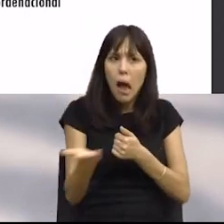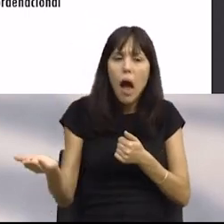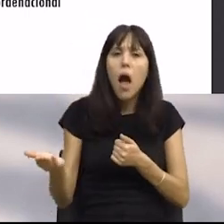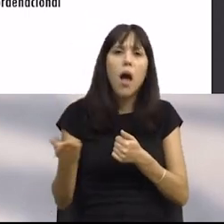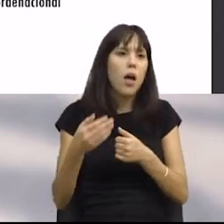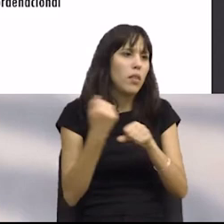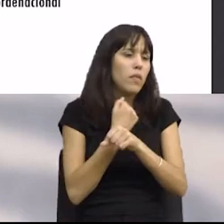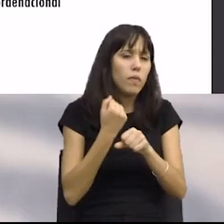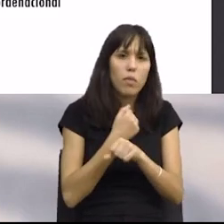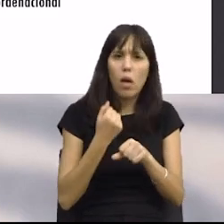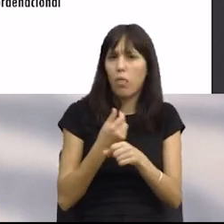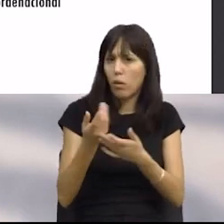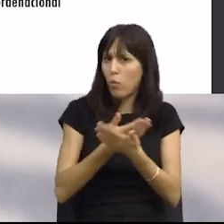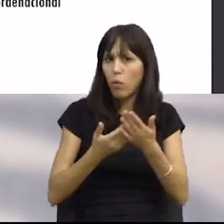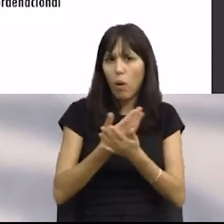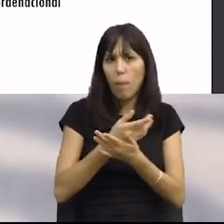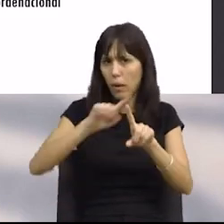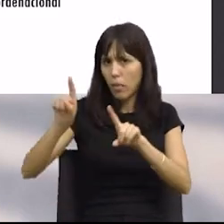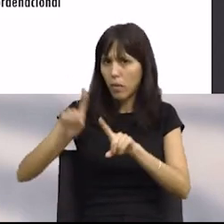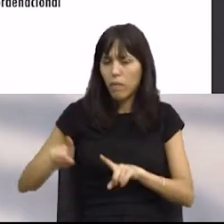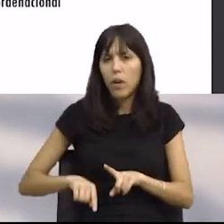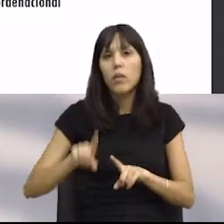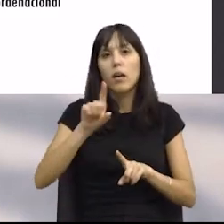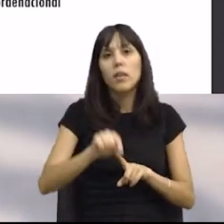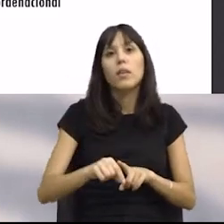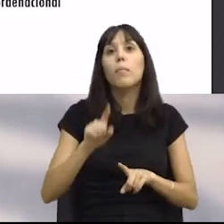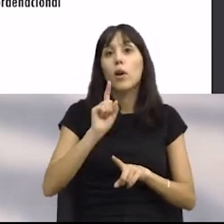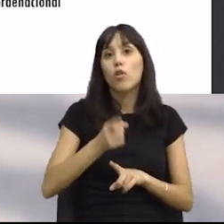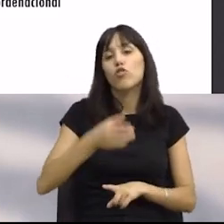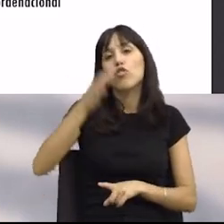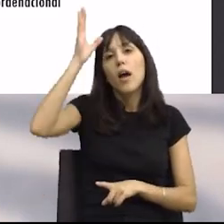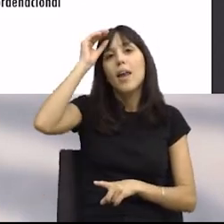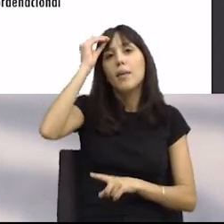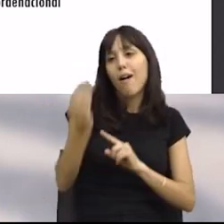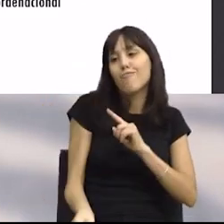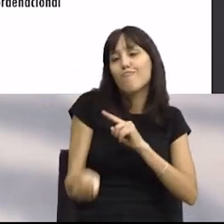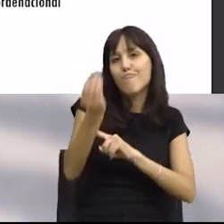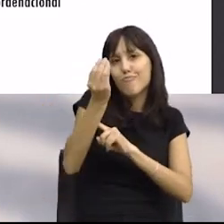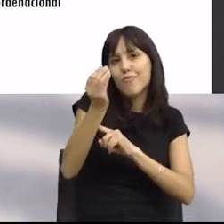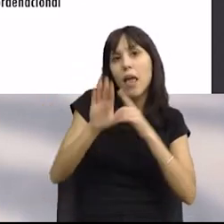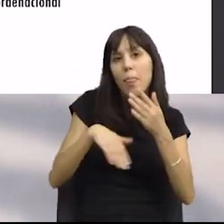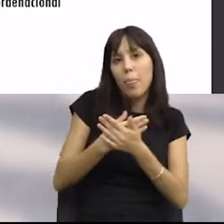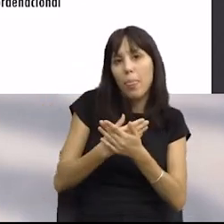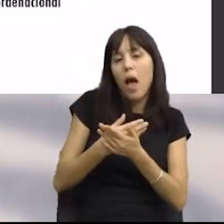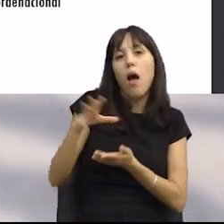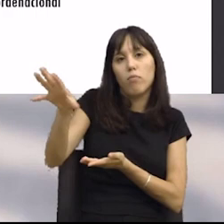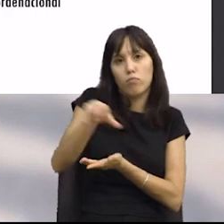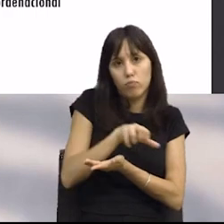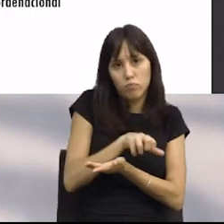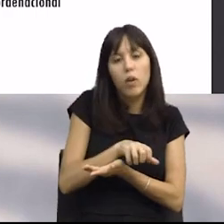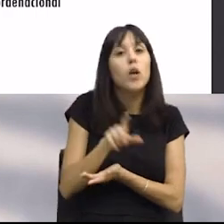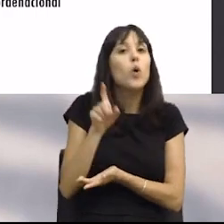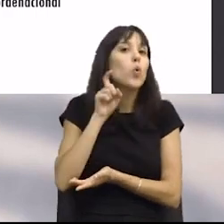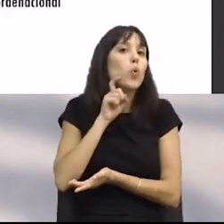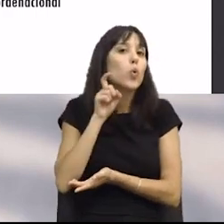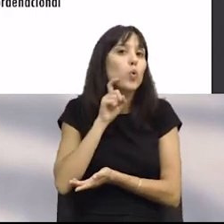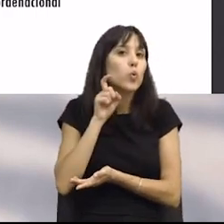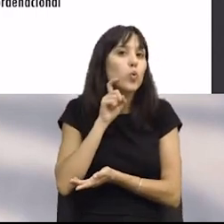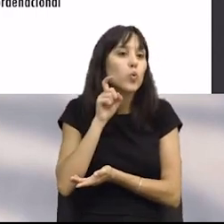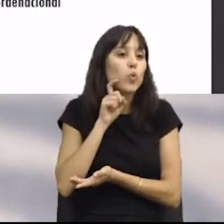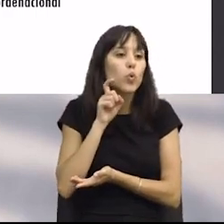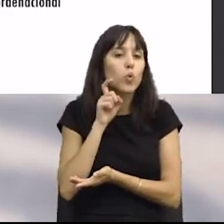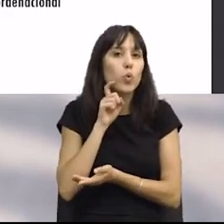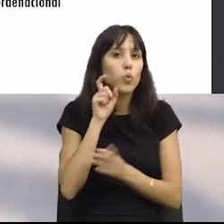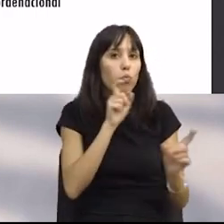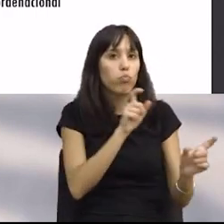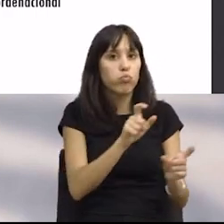económicas diversas, a detenção de espécies exóticas, o controle populacional em espaço público, e este é um ponto